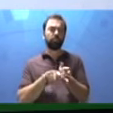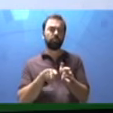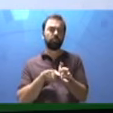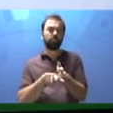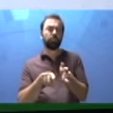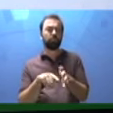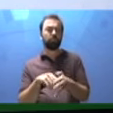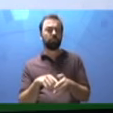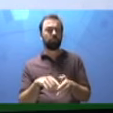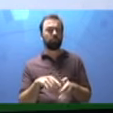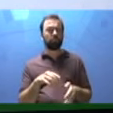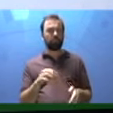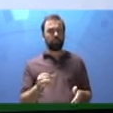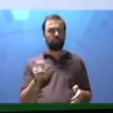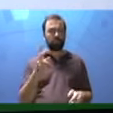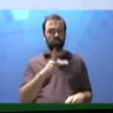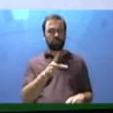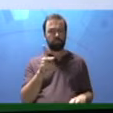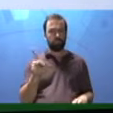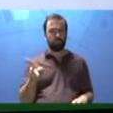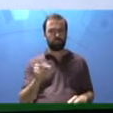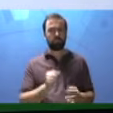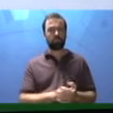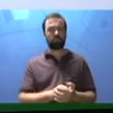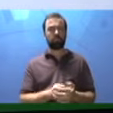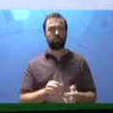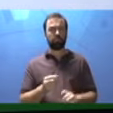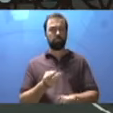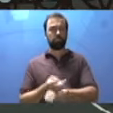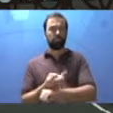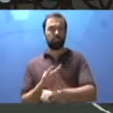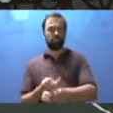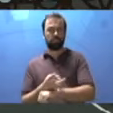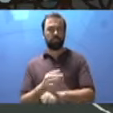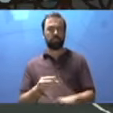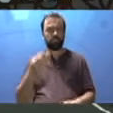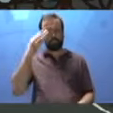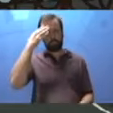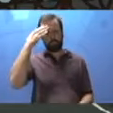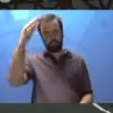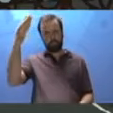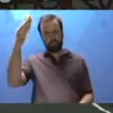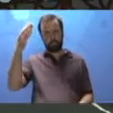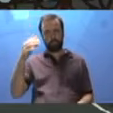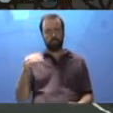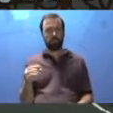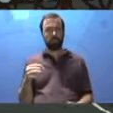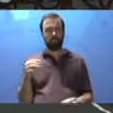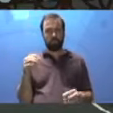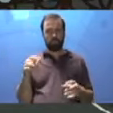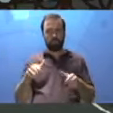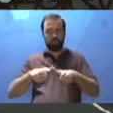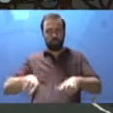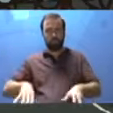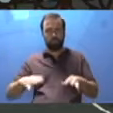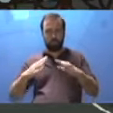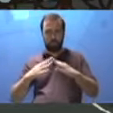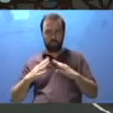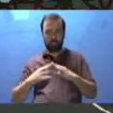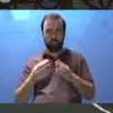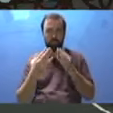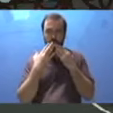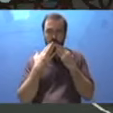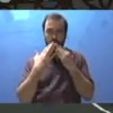você sabe onde recorrer. Lá no seu professor, lá no seu grupinho. Certo? Muito obrigada. Fique em casa.